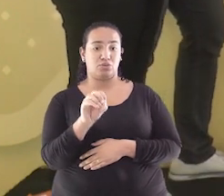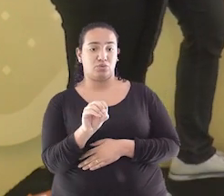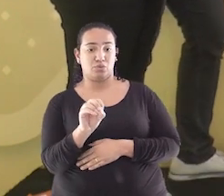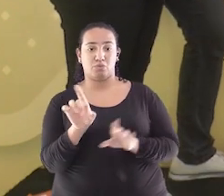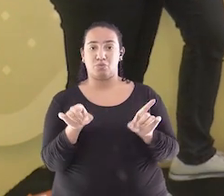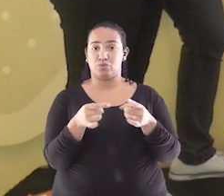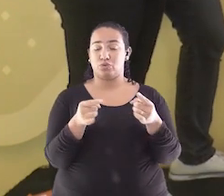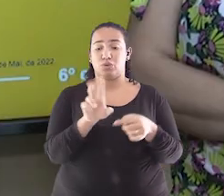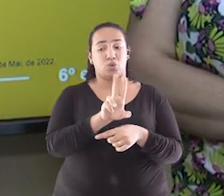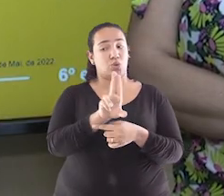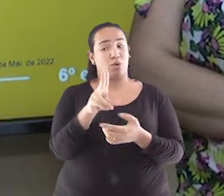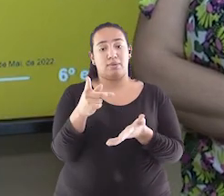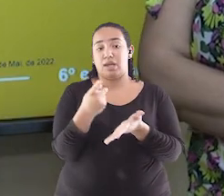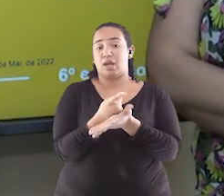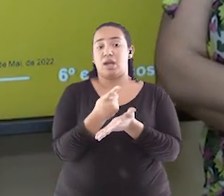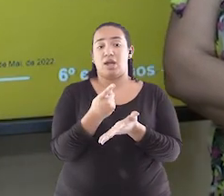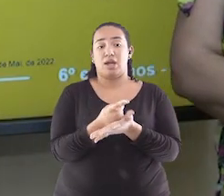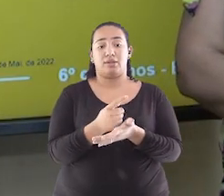Então